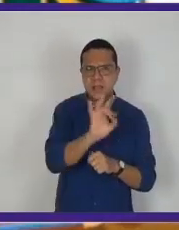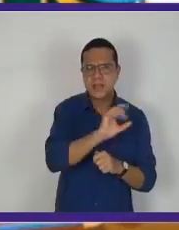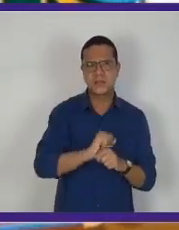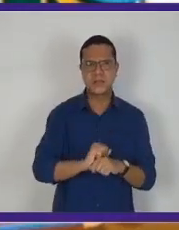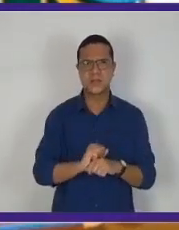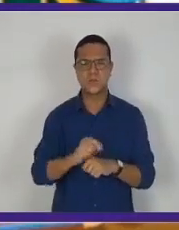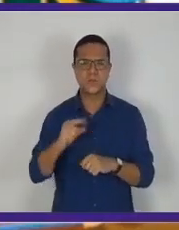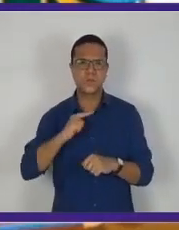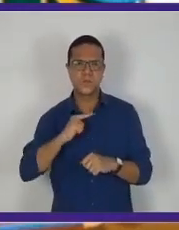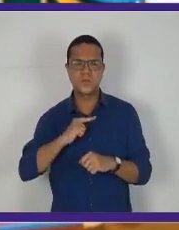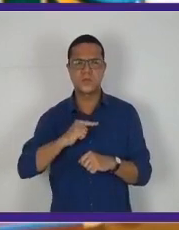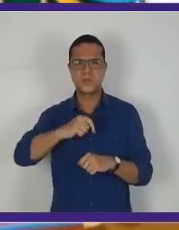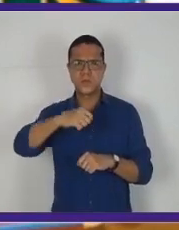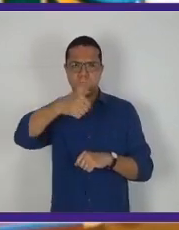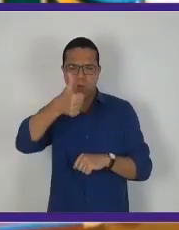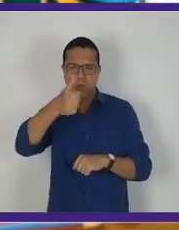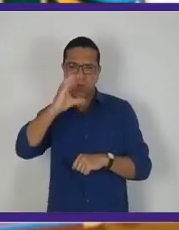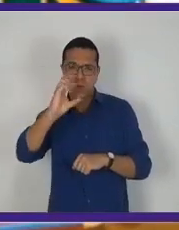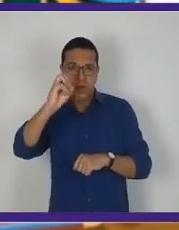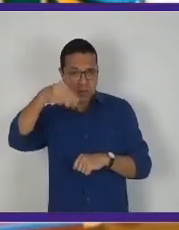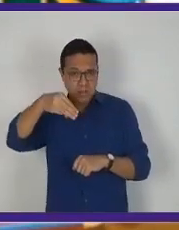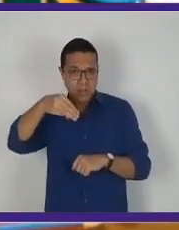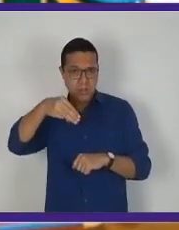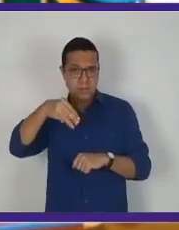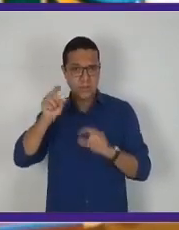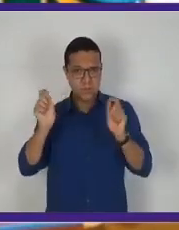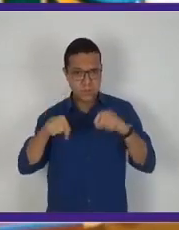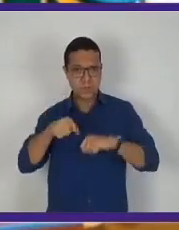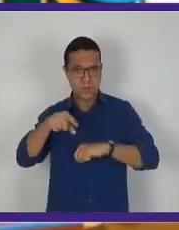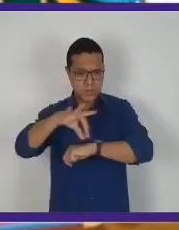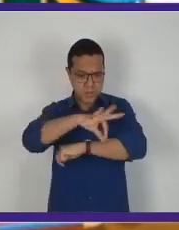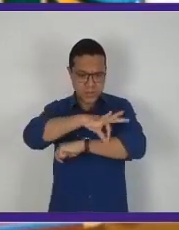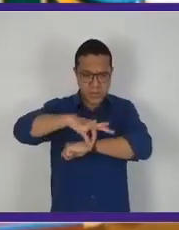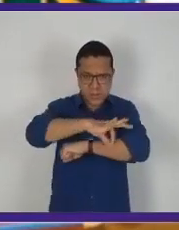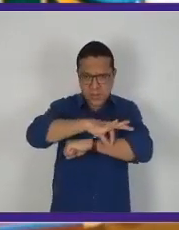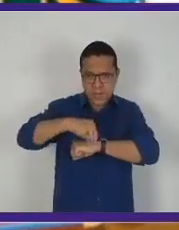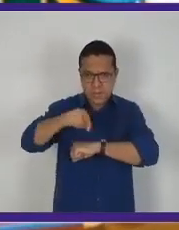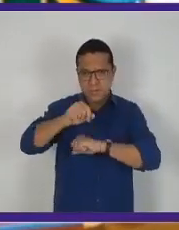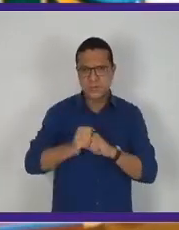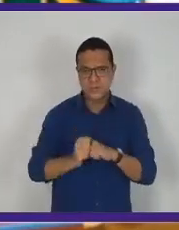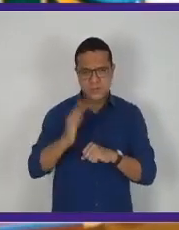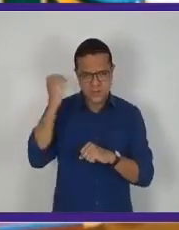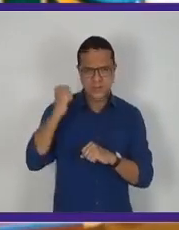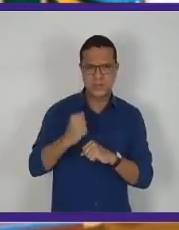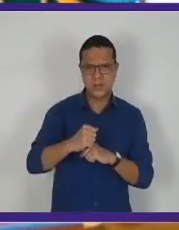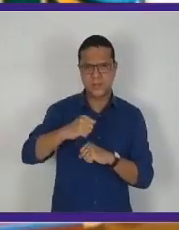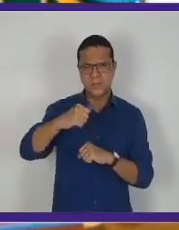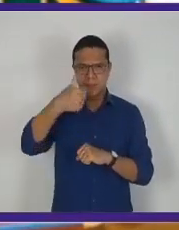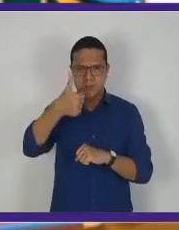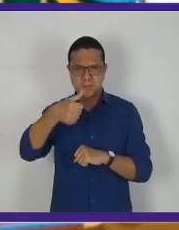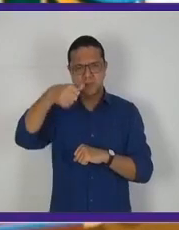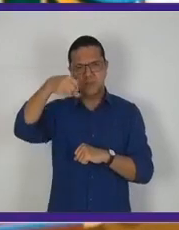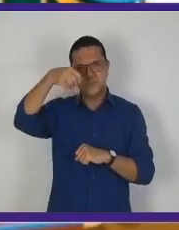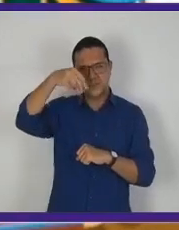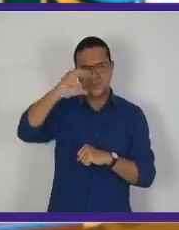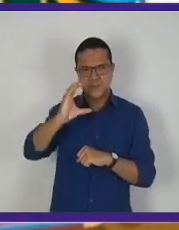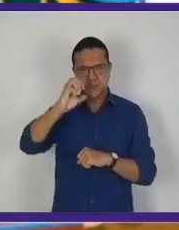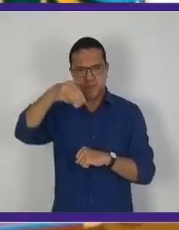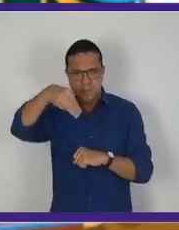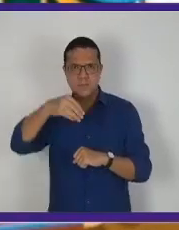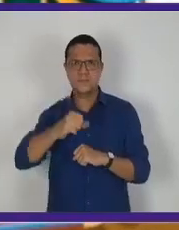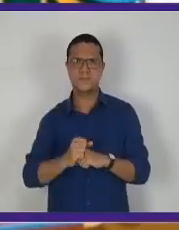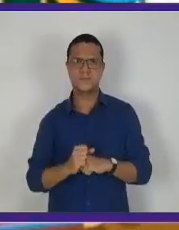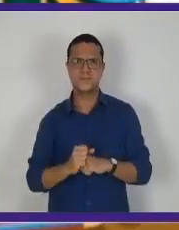equivale a um centímetro. E você tem régua. Você sabe a medida de um centímetro? Pegue sua